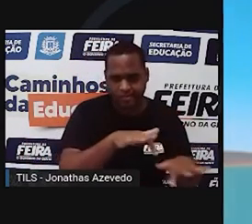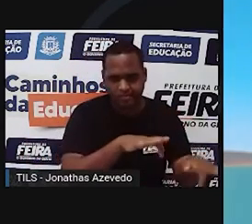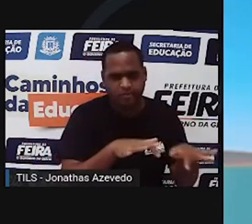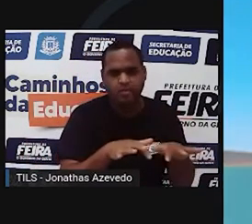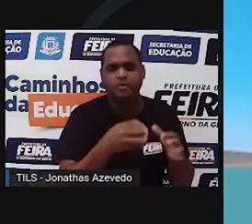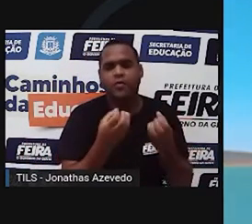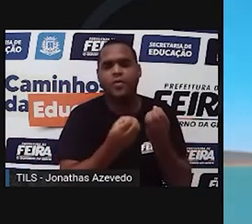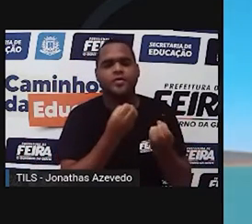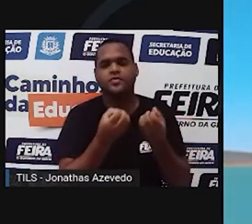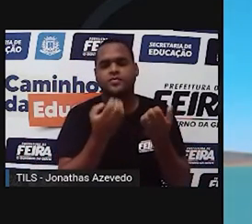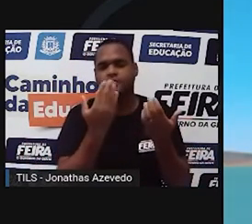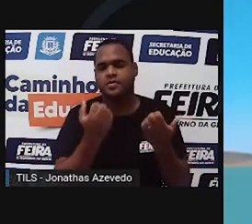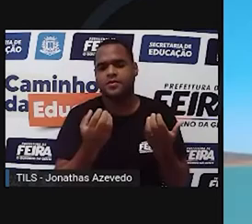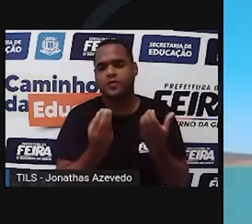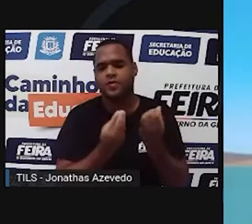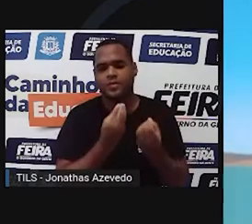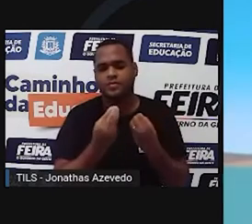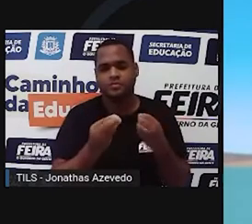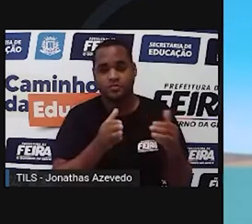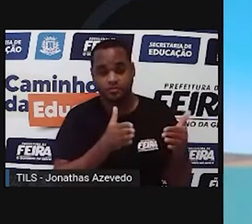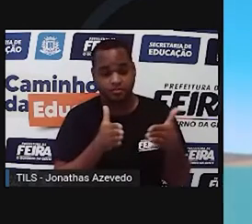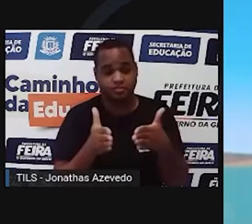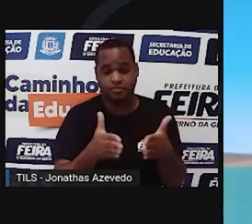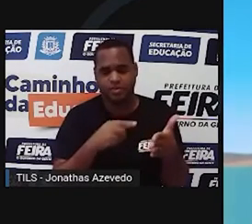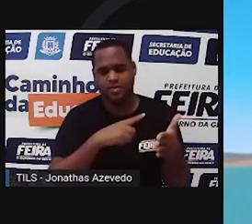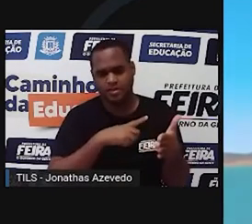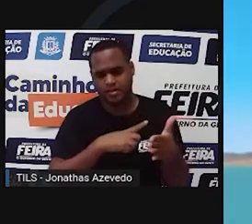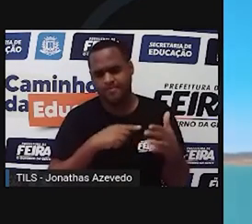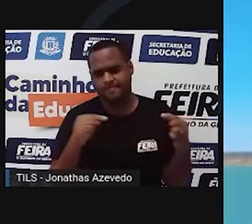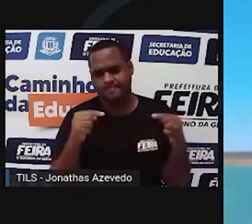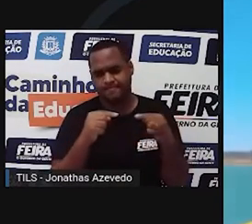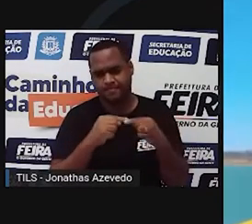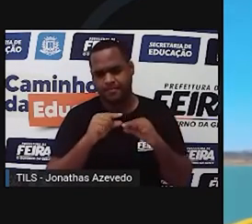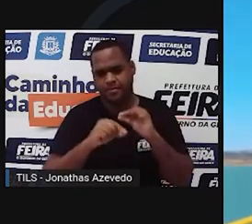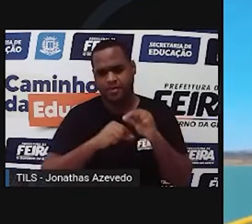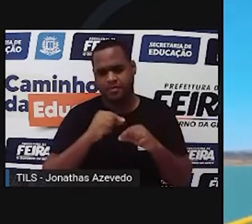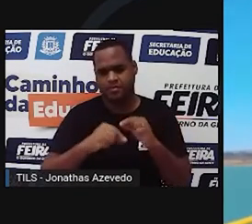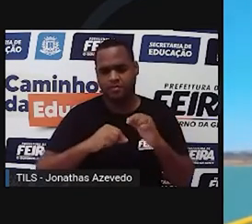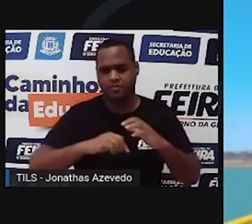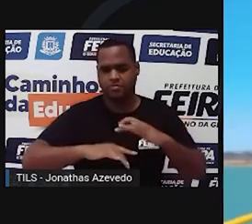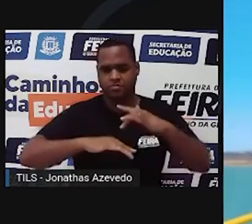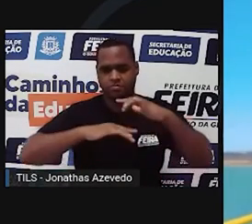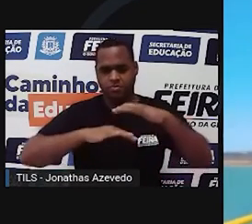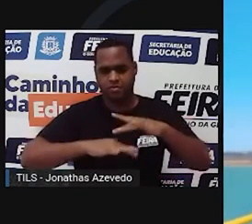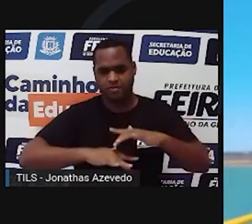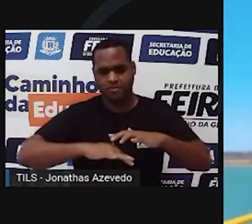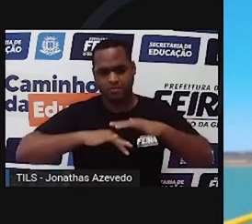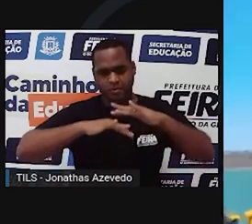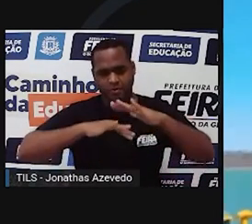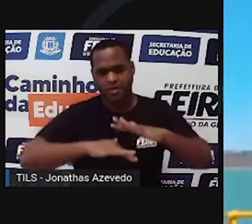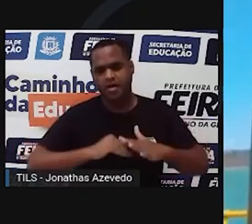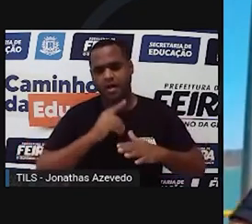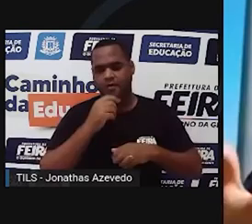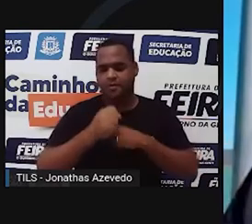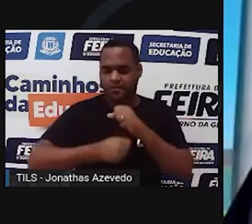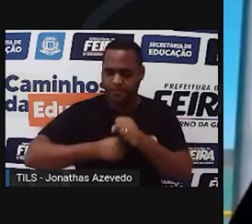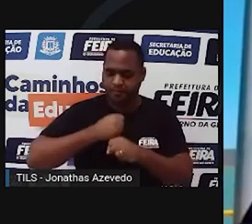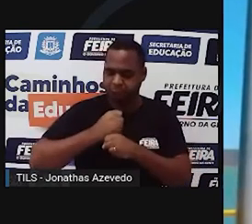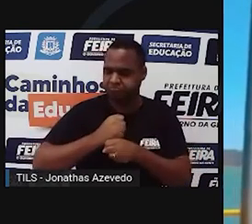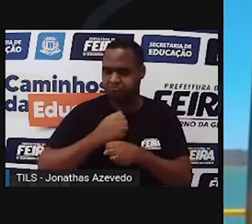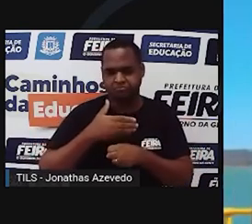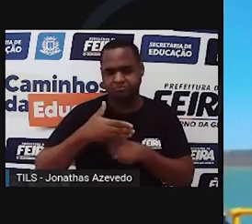Basicamente, nós temos um rio aqui com uma significativa flutuação de suas águas ao longo do ano. A